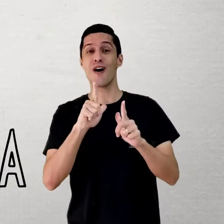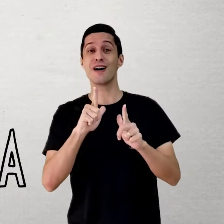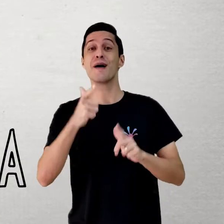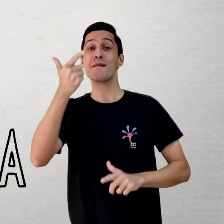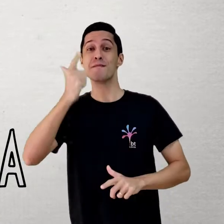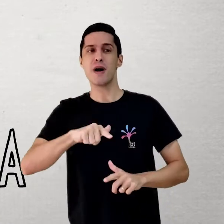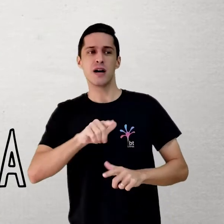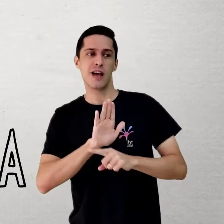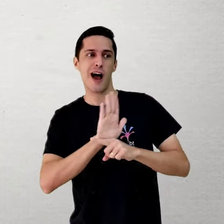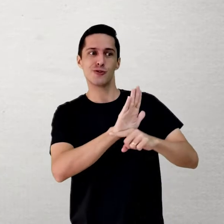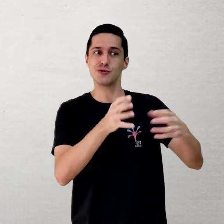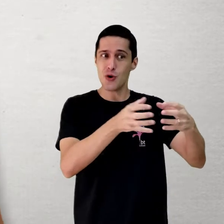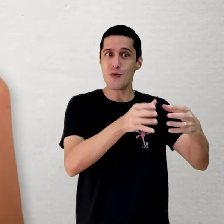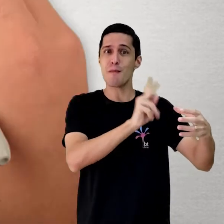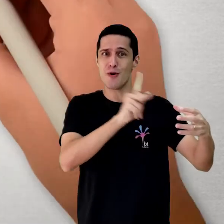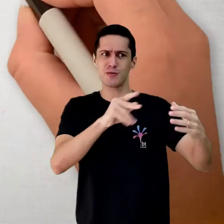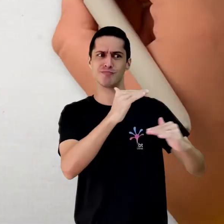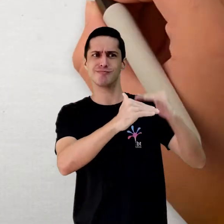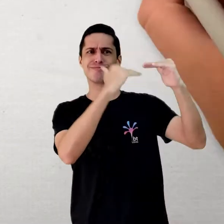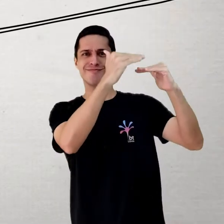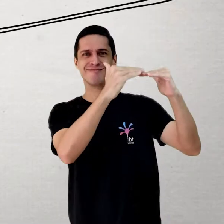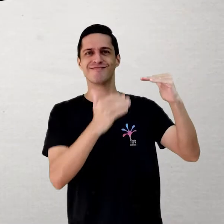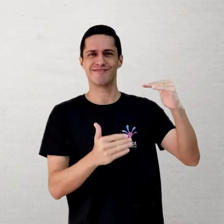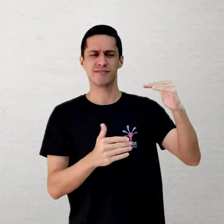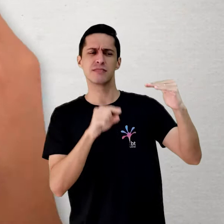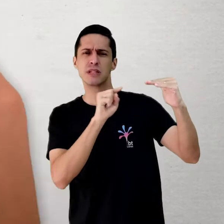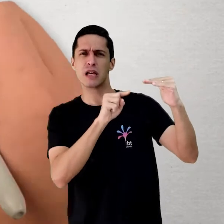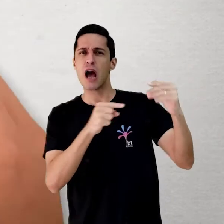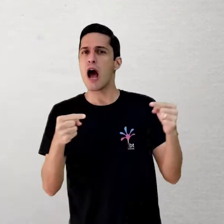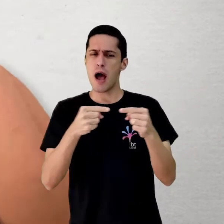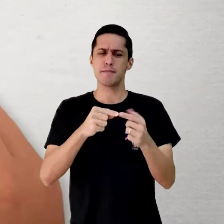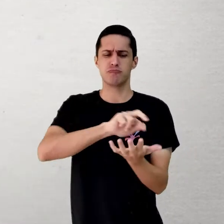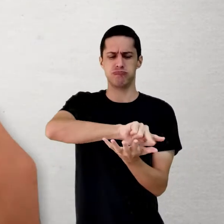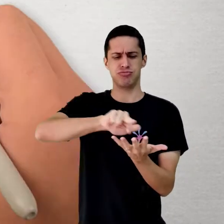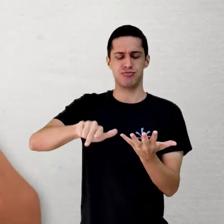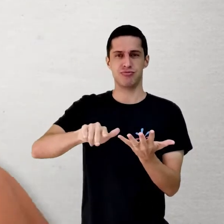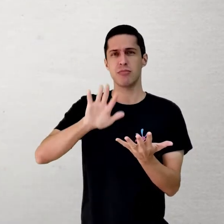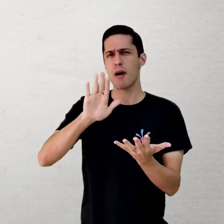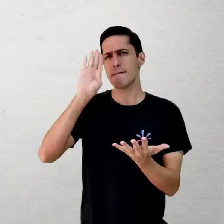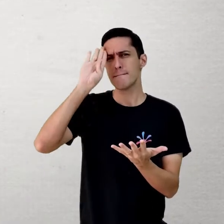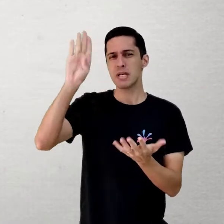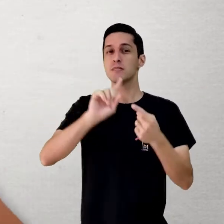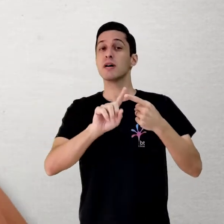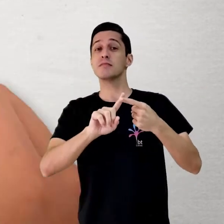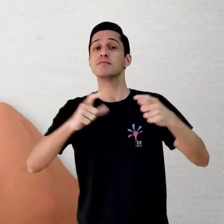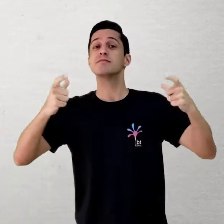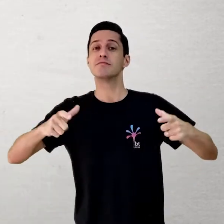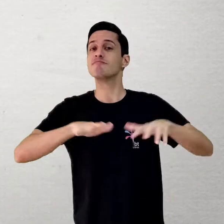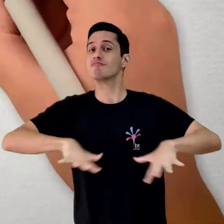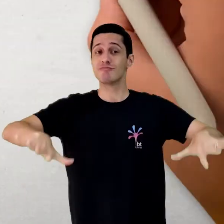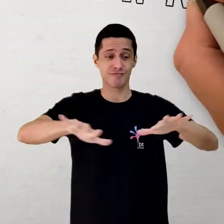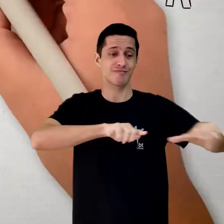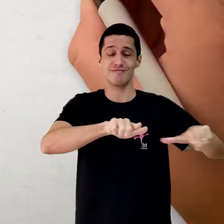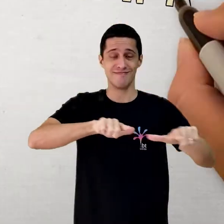Esse desempenho é influenciado por diversos fatores e um dos principais deles é o ambiente de trabalho. É no ambiente